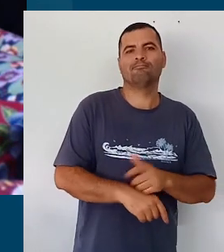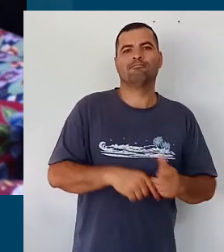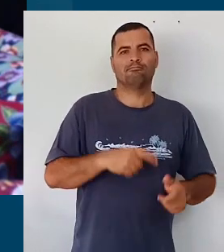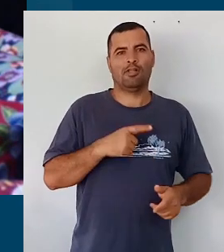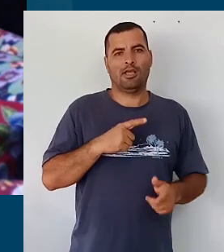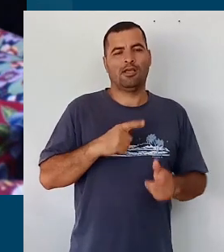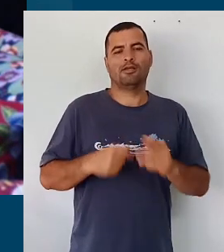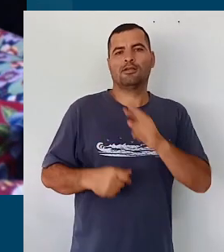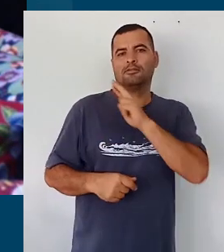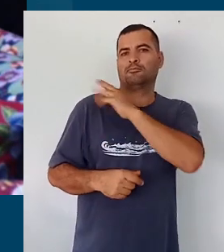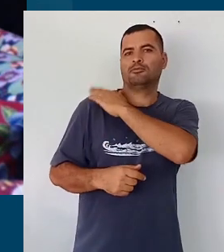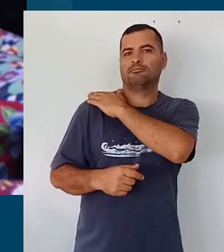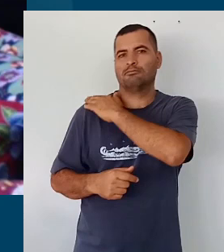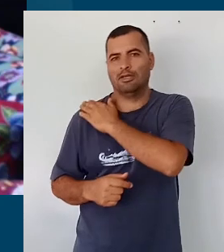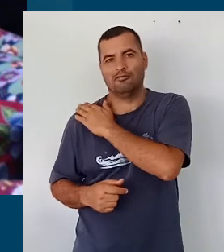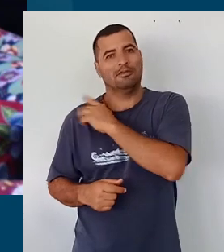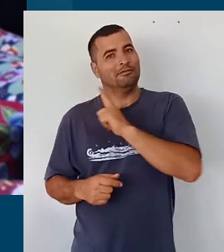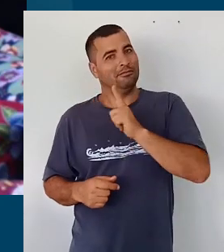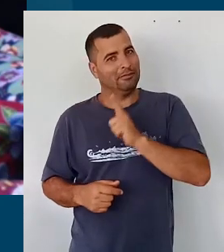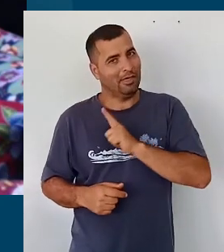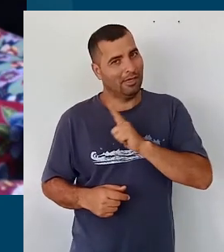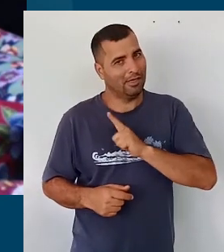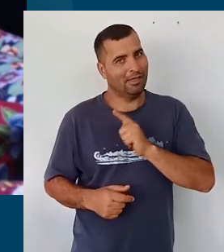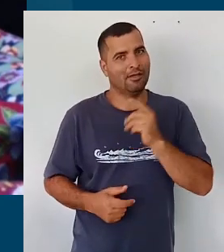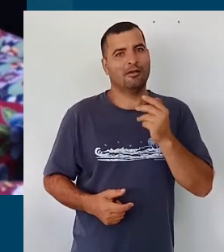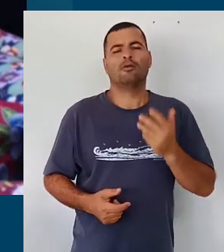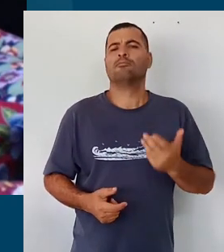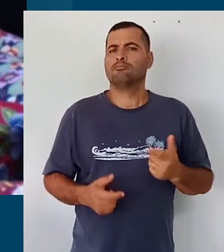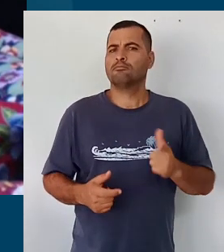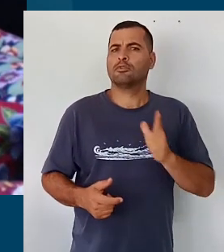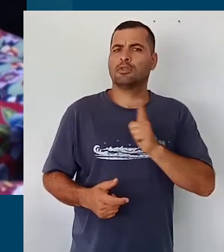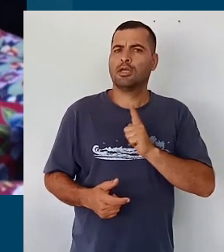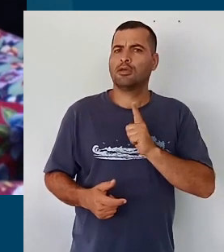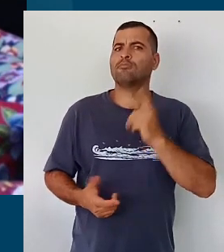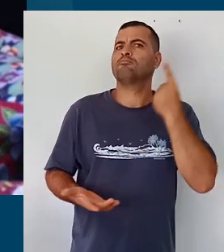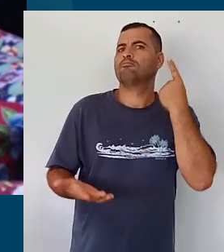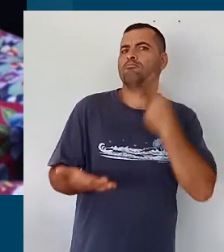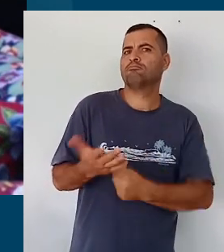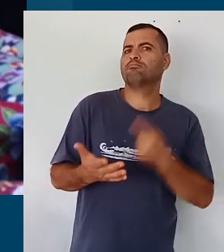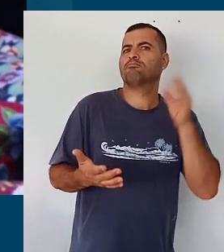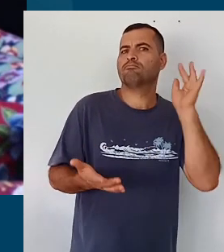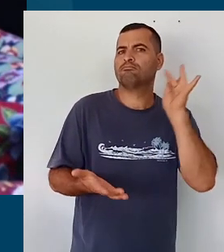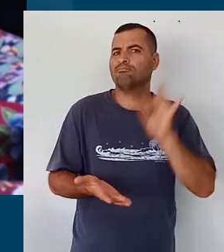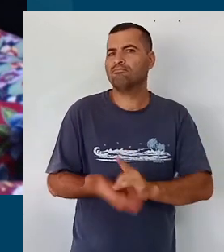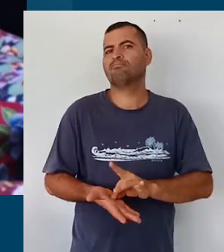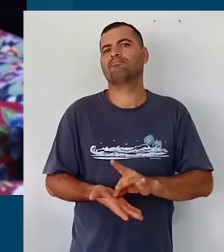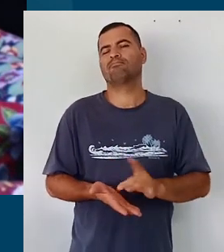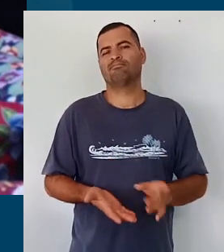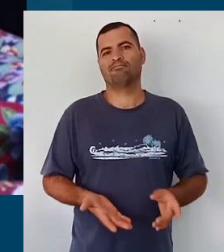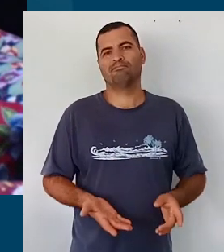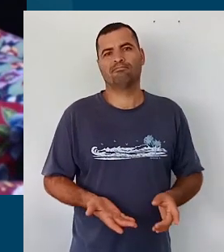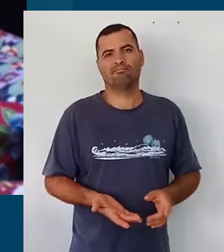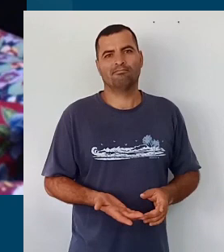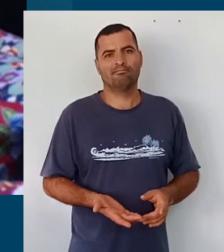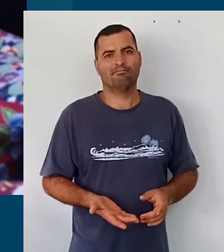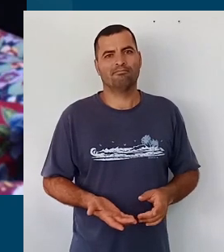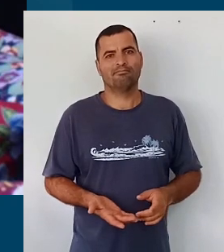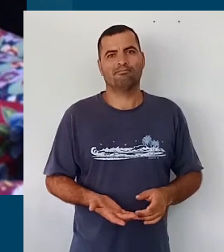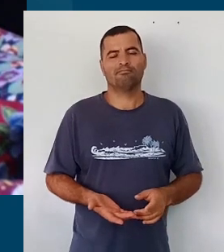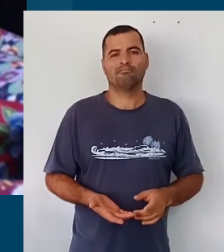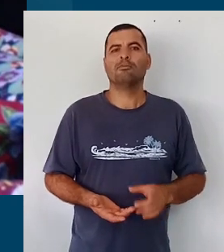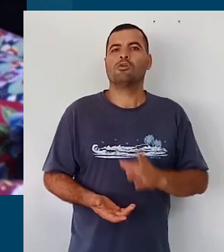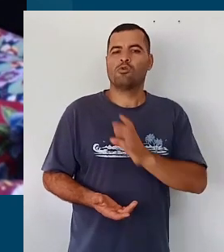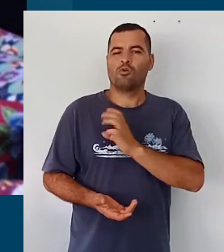responsável, bastante comprometido. É uma equipe, realmente, com a qual dá muito